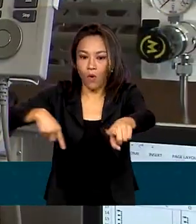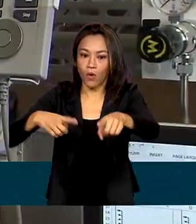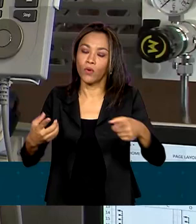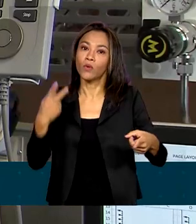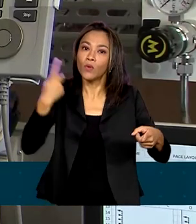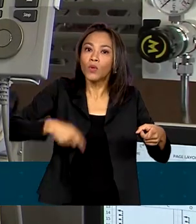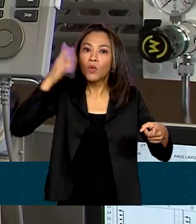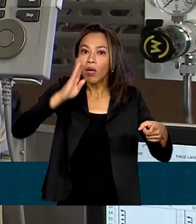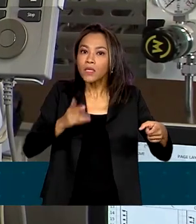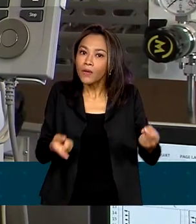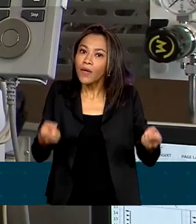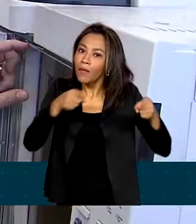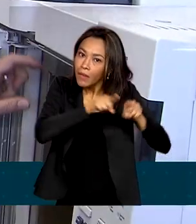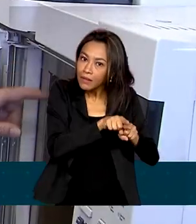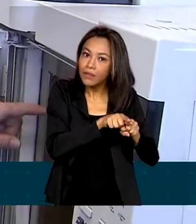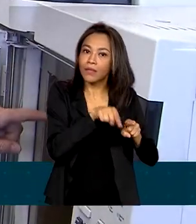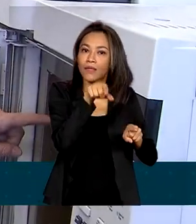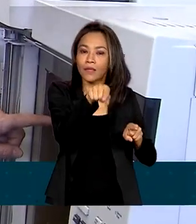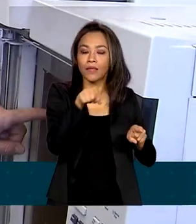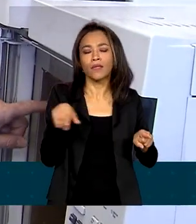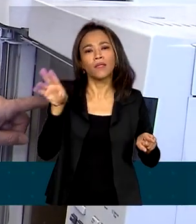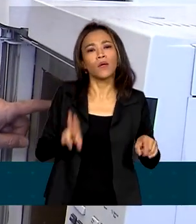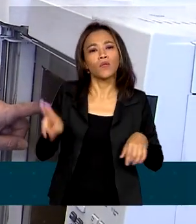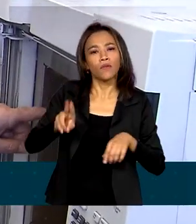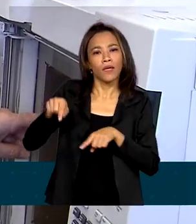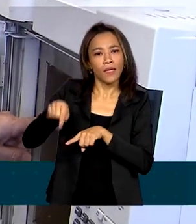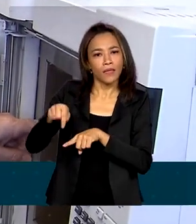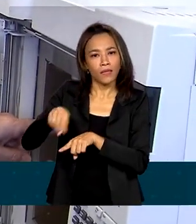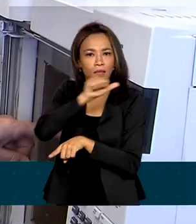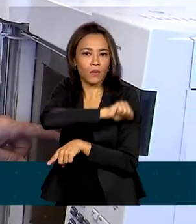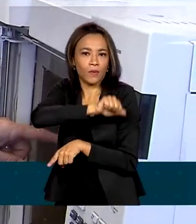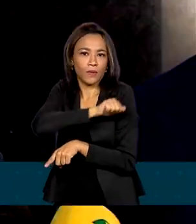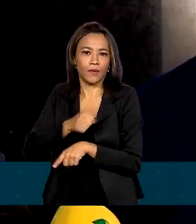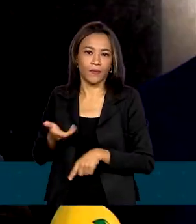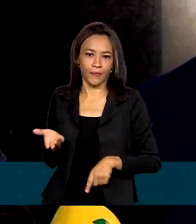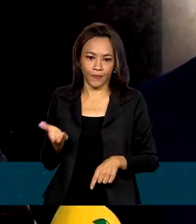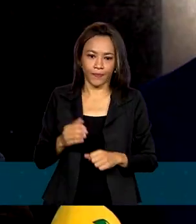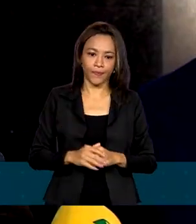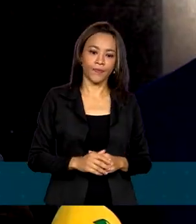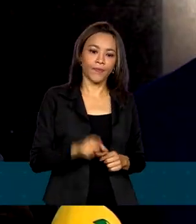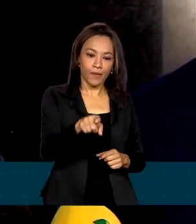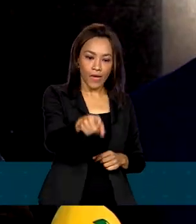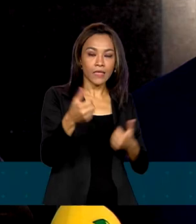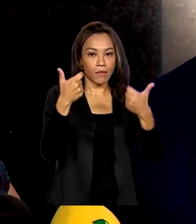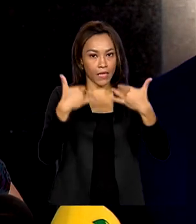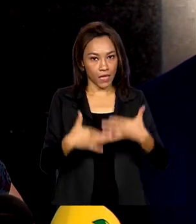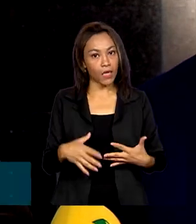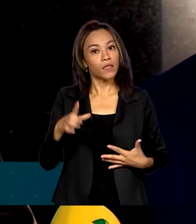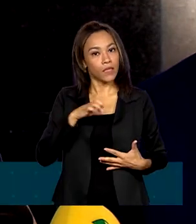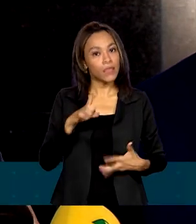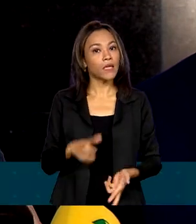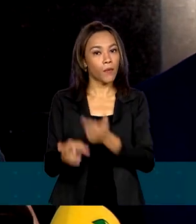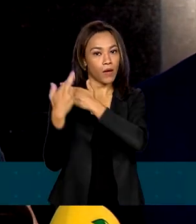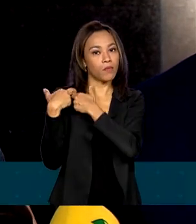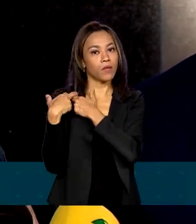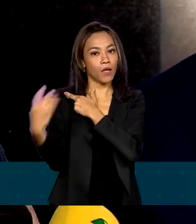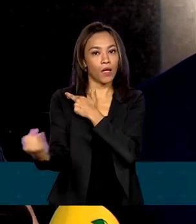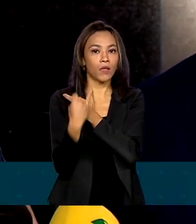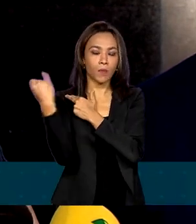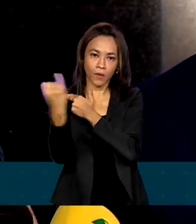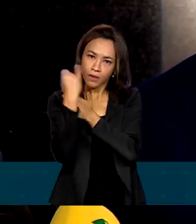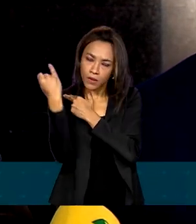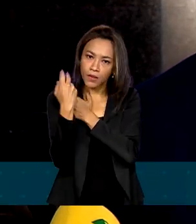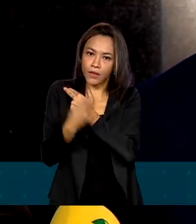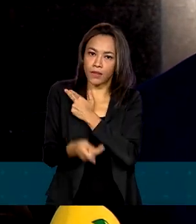Brasileiro de Controle de Dopagem, da Universidade Federal do Rio de Janeiro. É uma relação de responsabilidade importante que a gente tem